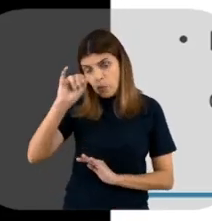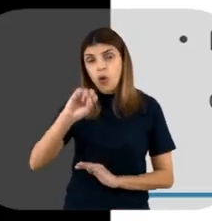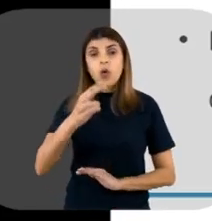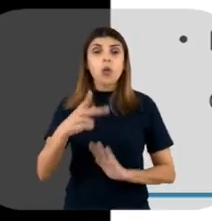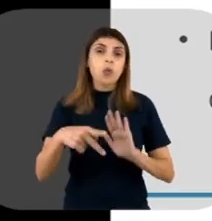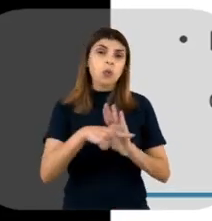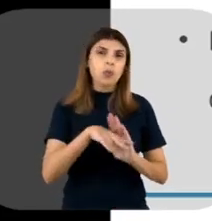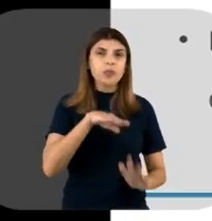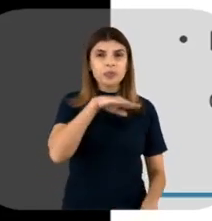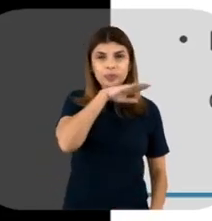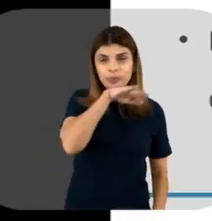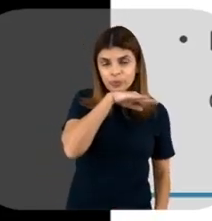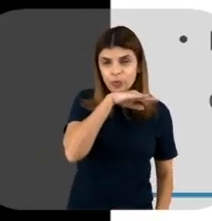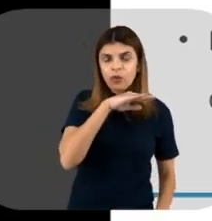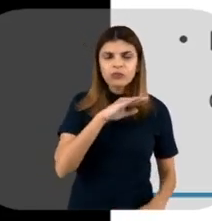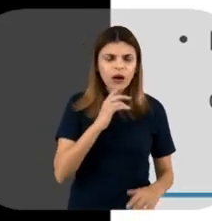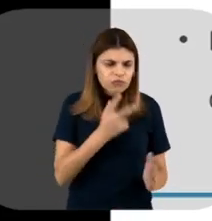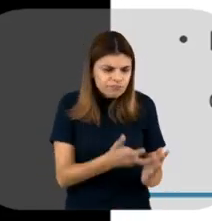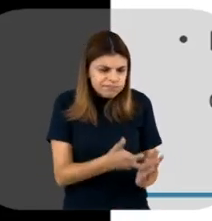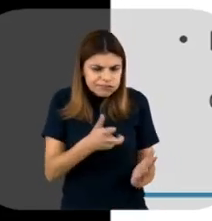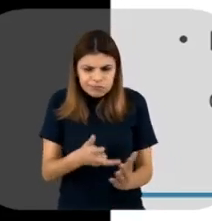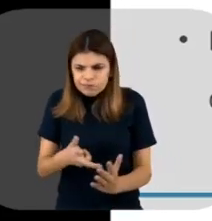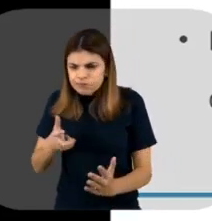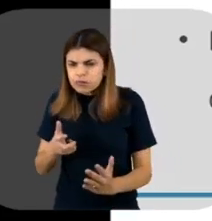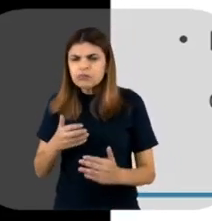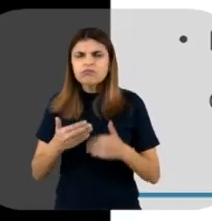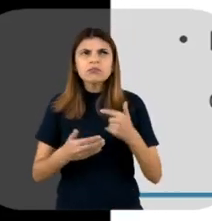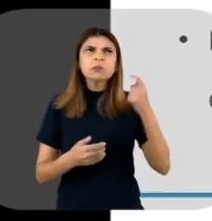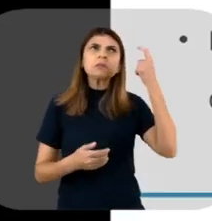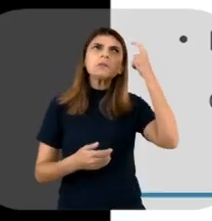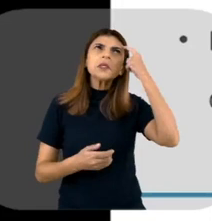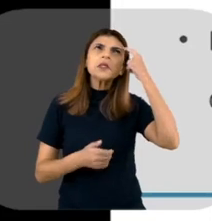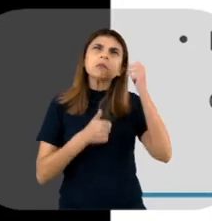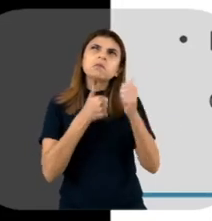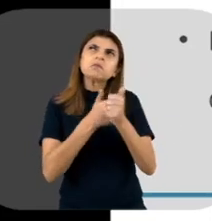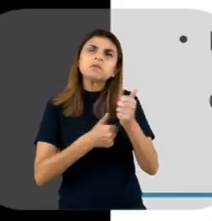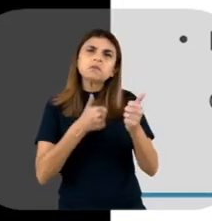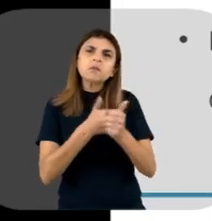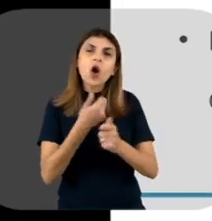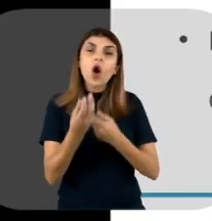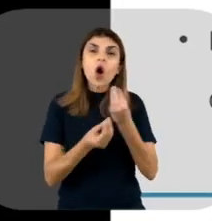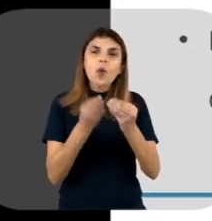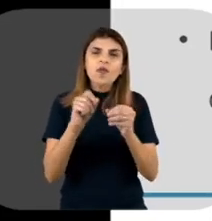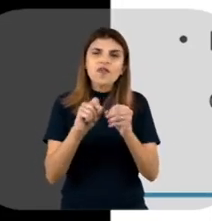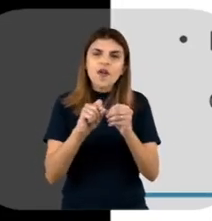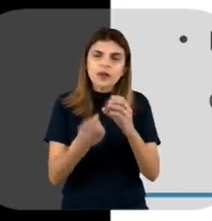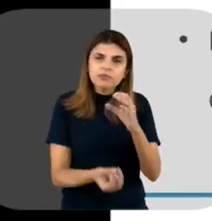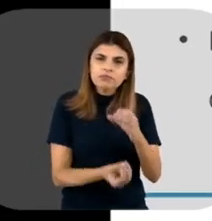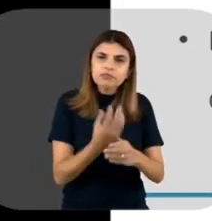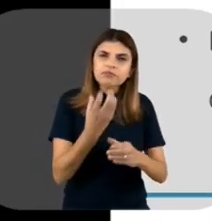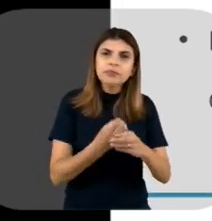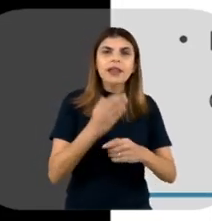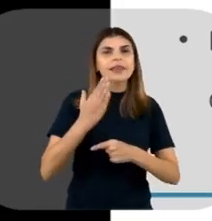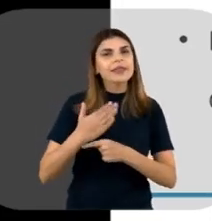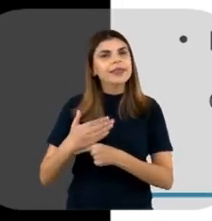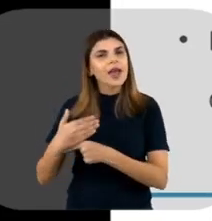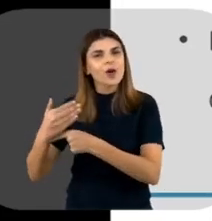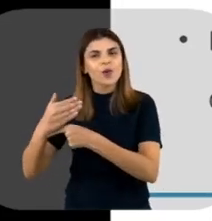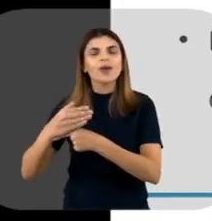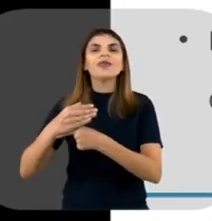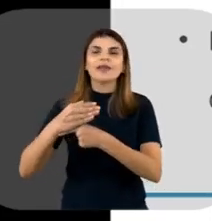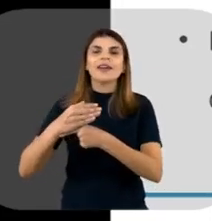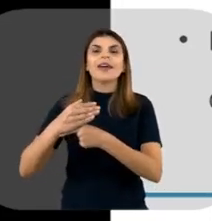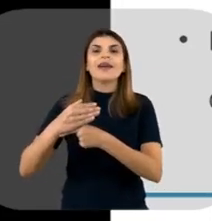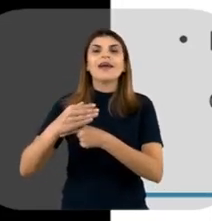E aí foi definido, Foi pensado em produzir essa molécula utilizando a tecnologia do